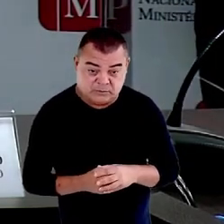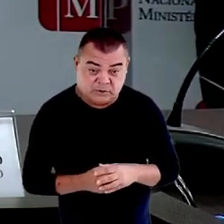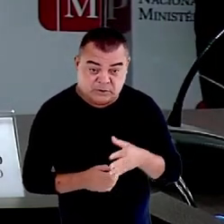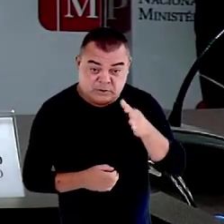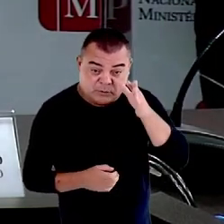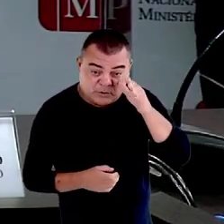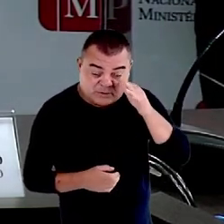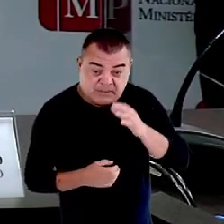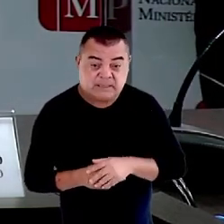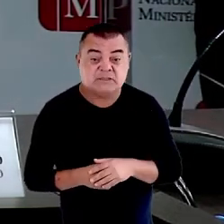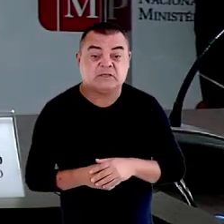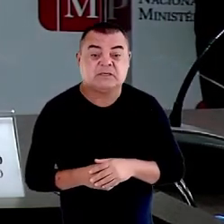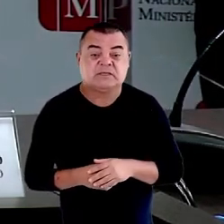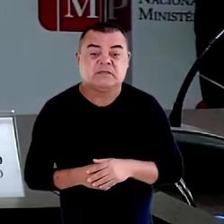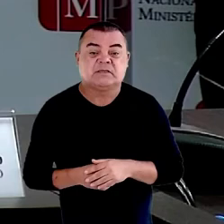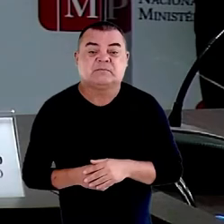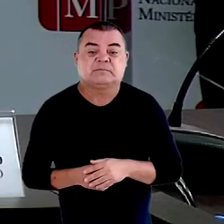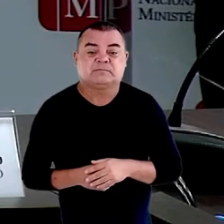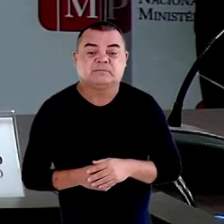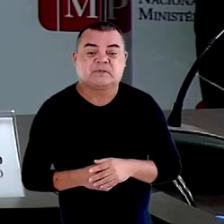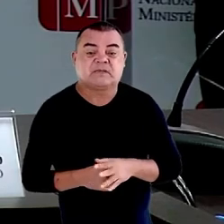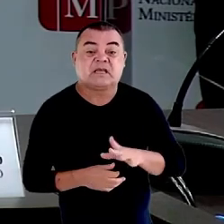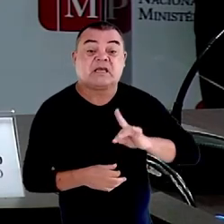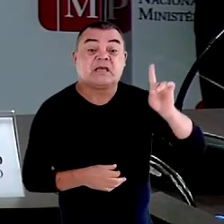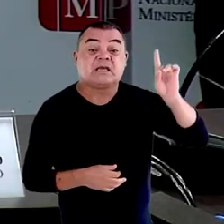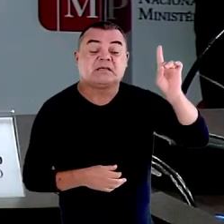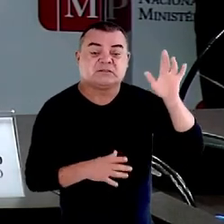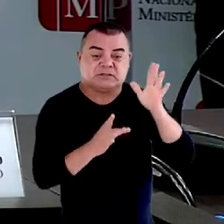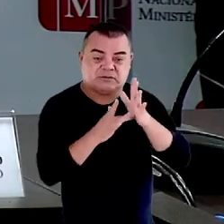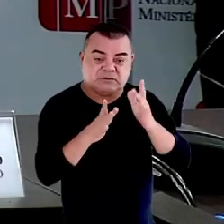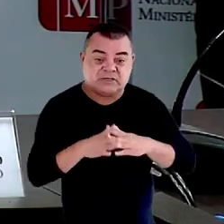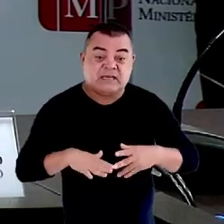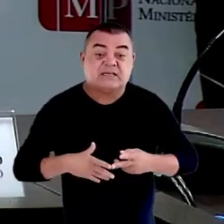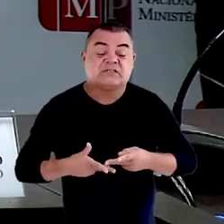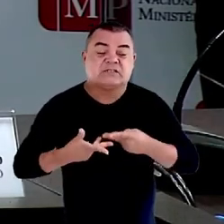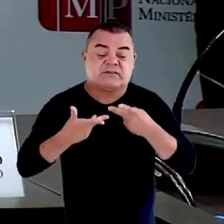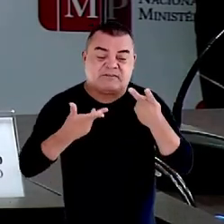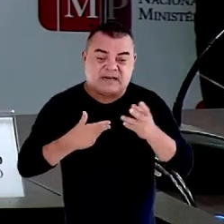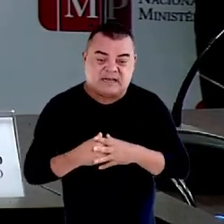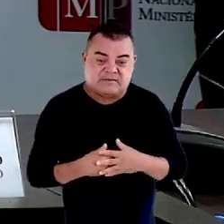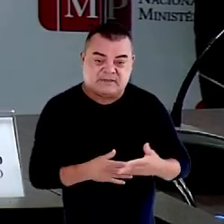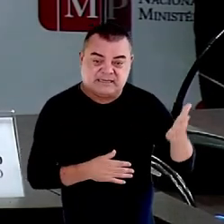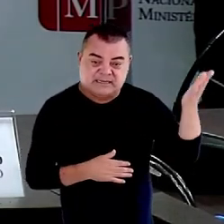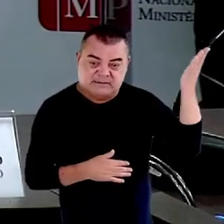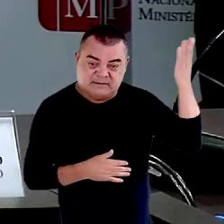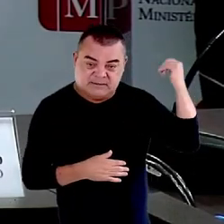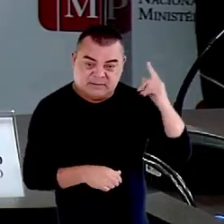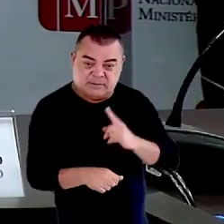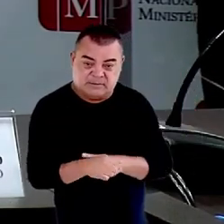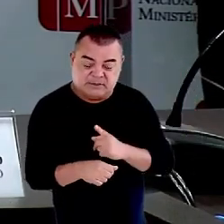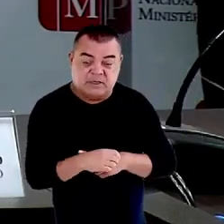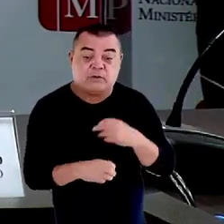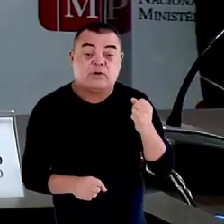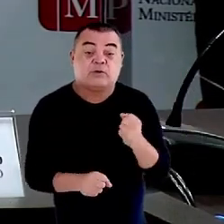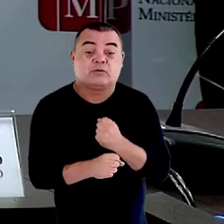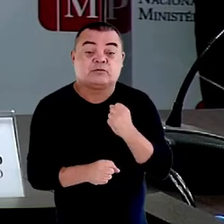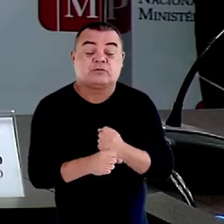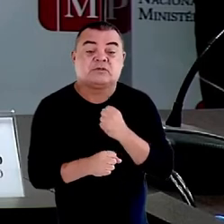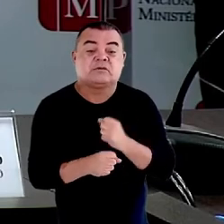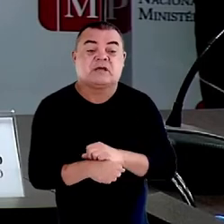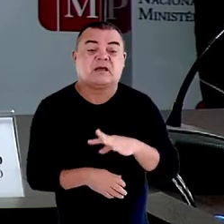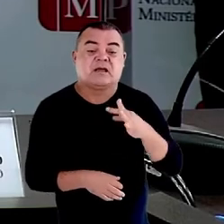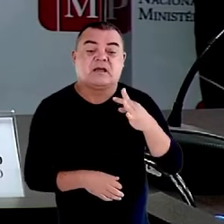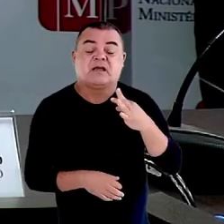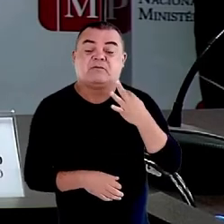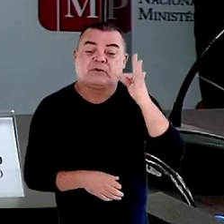ele já dizia isso à época em que foi construir a sua filosofia da